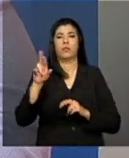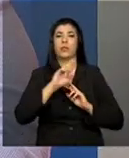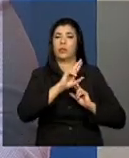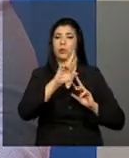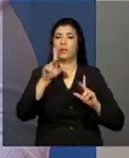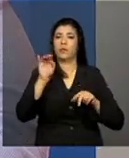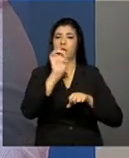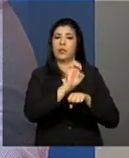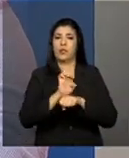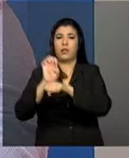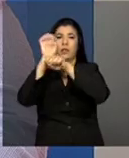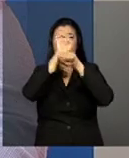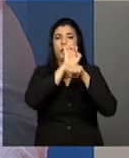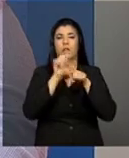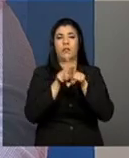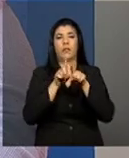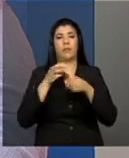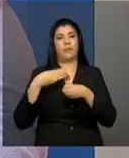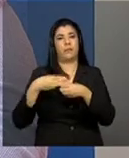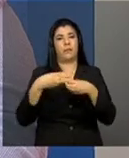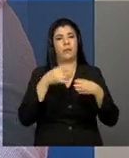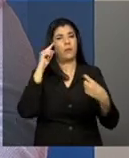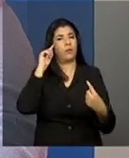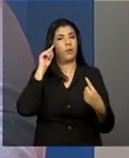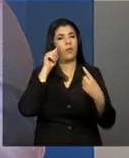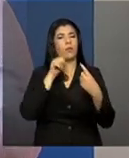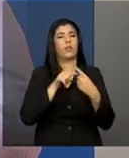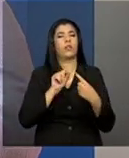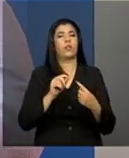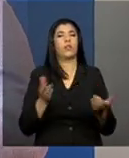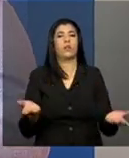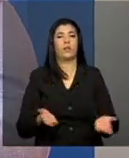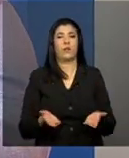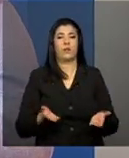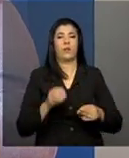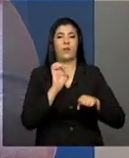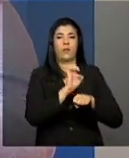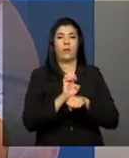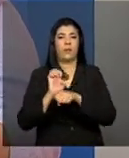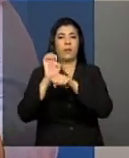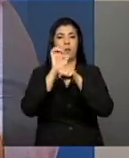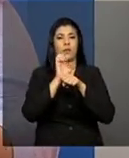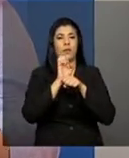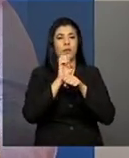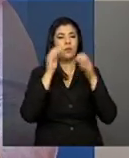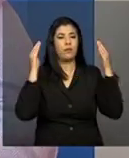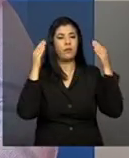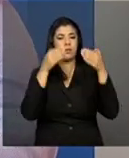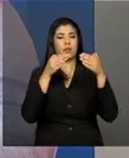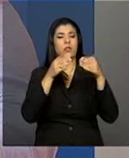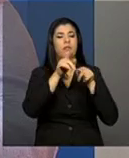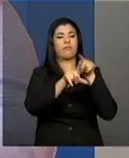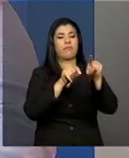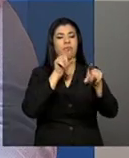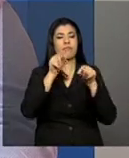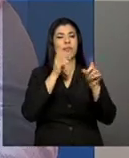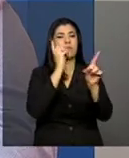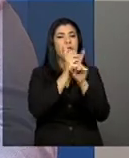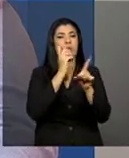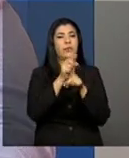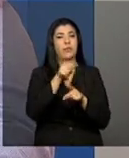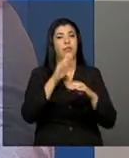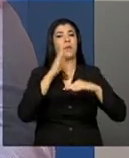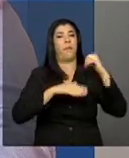de municípios, nessa perspectiva que agora os estados localizem esses profissionais e que foram